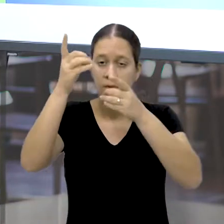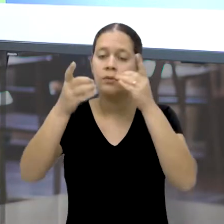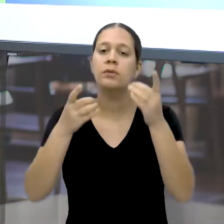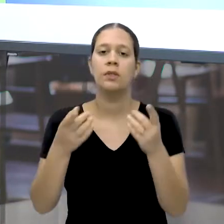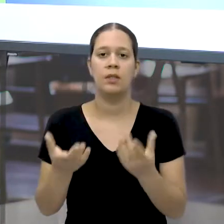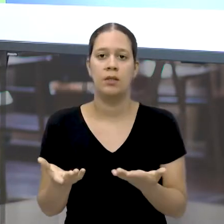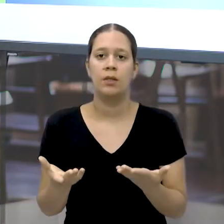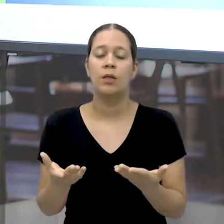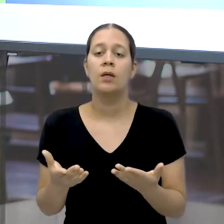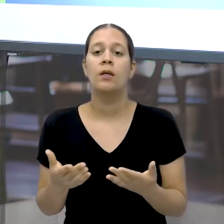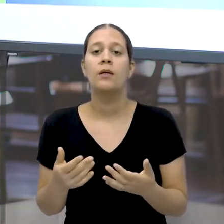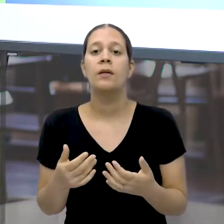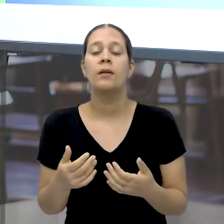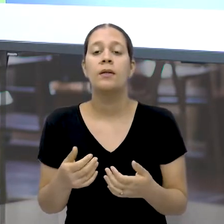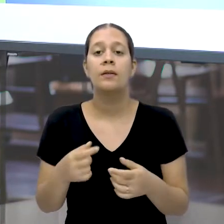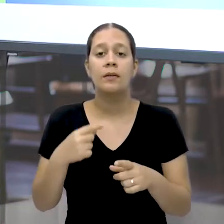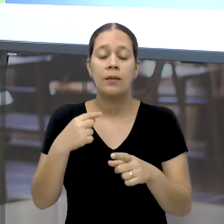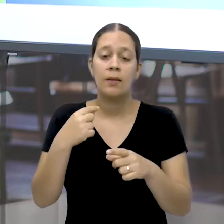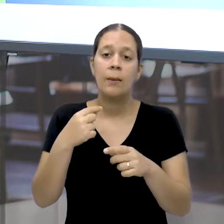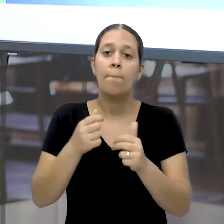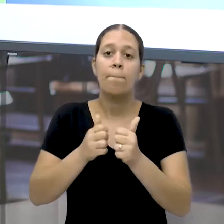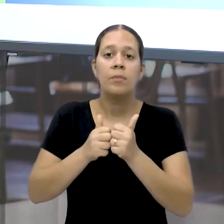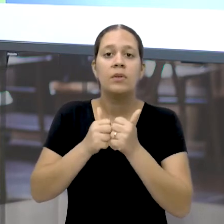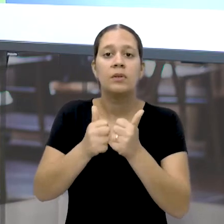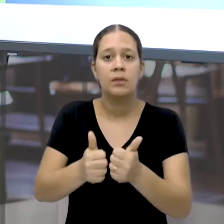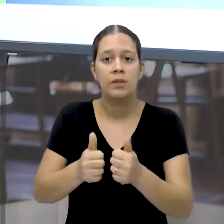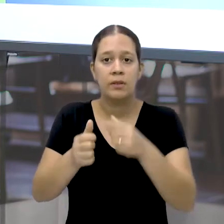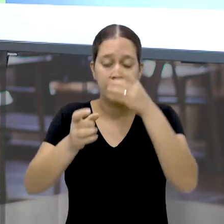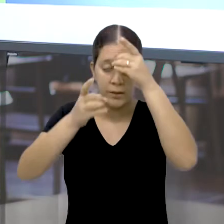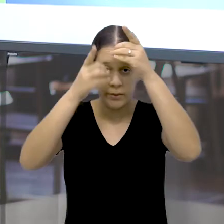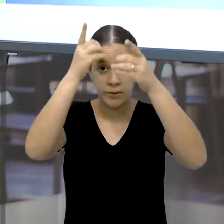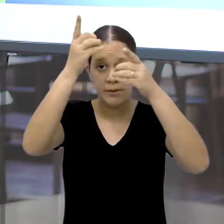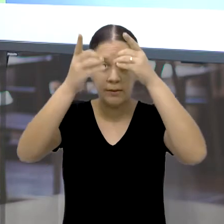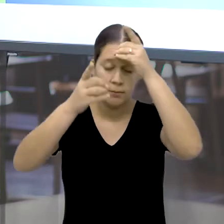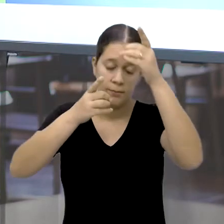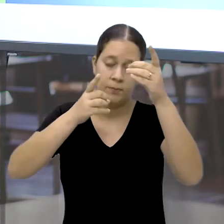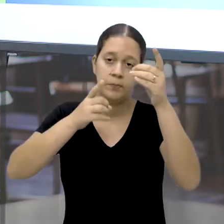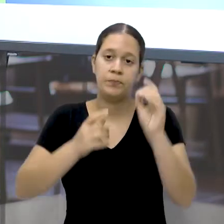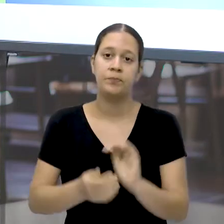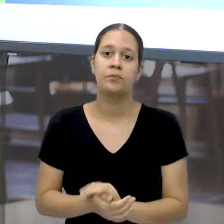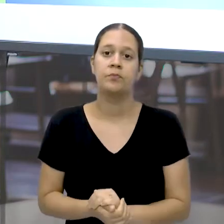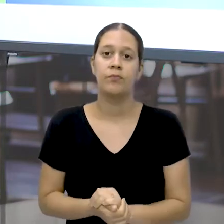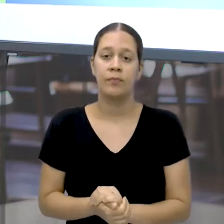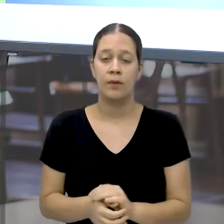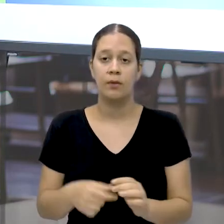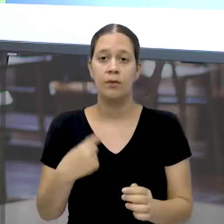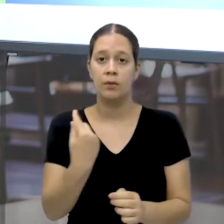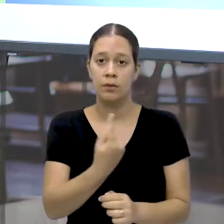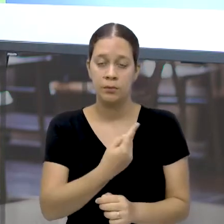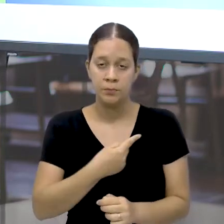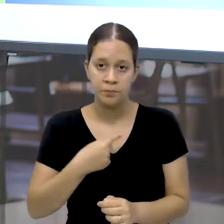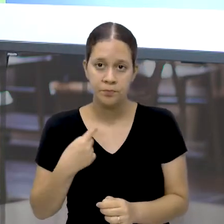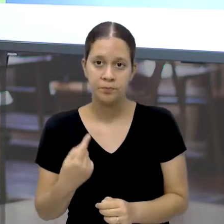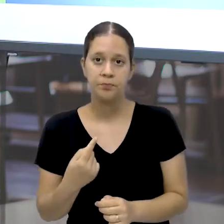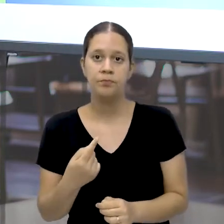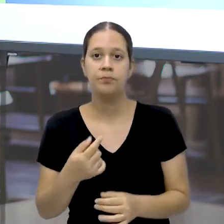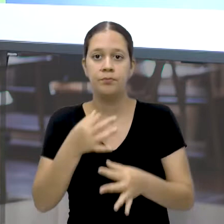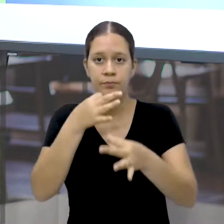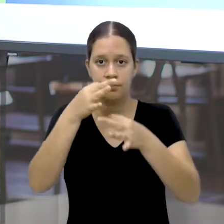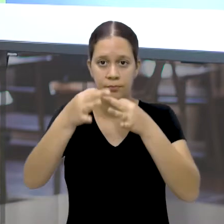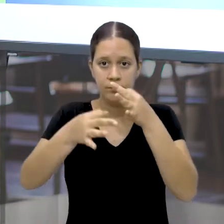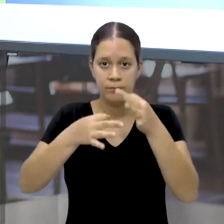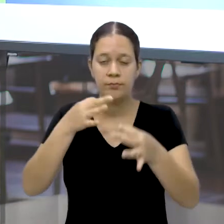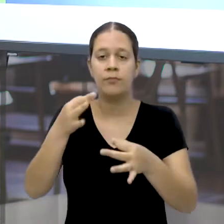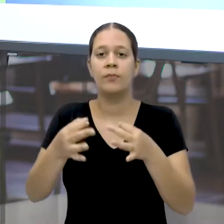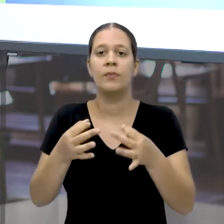imposições E seguir essas ideias E essas imposições Então quando estamos argumentando Nós estamos